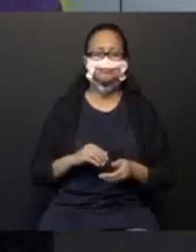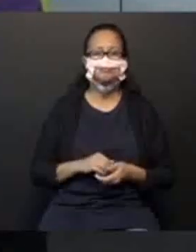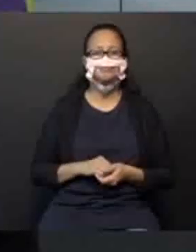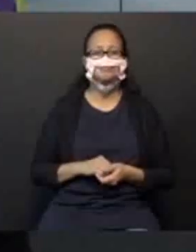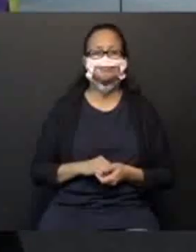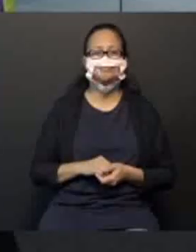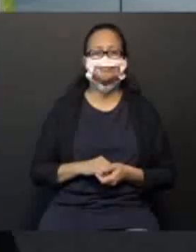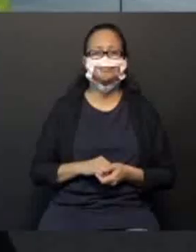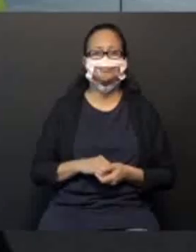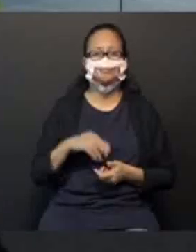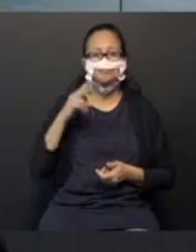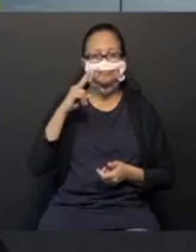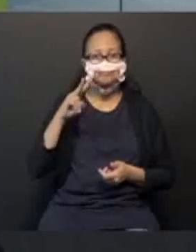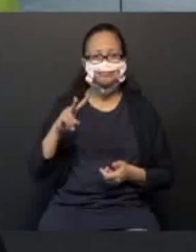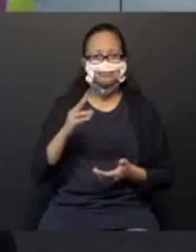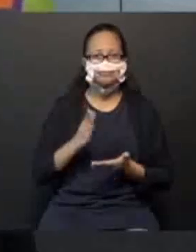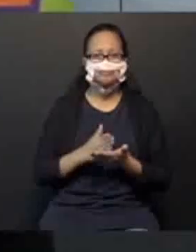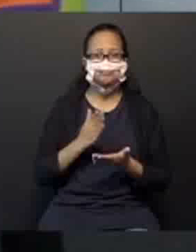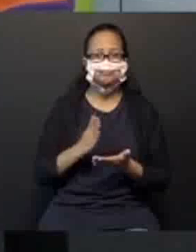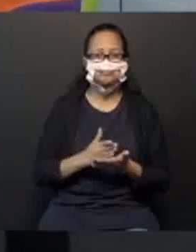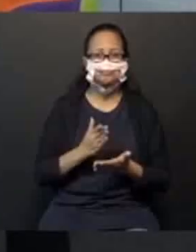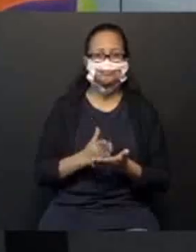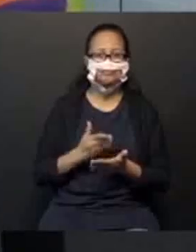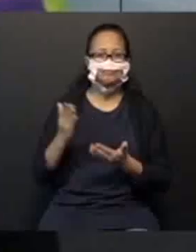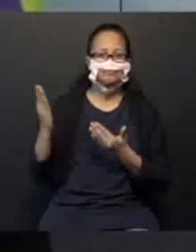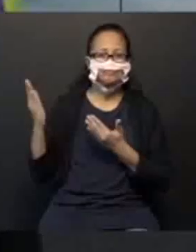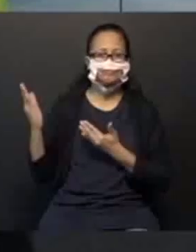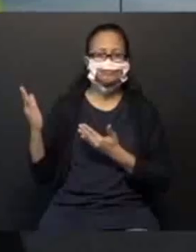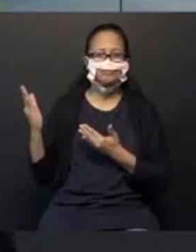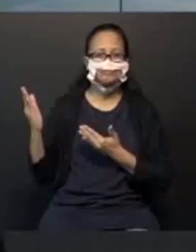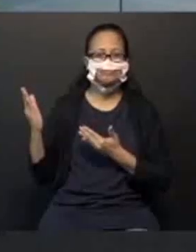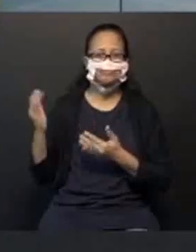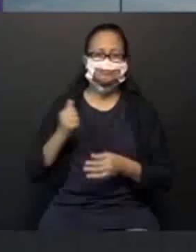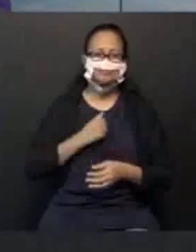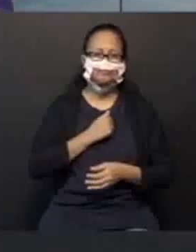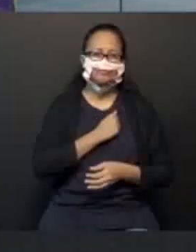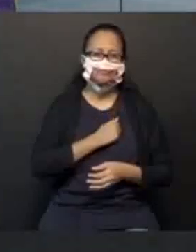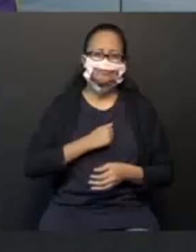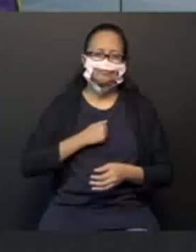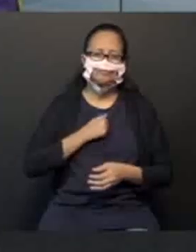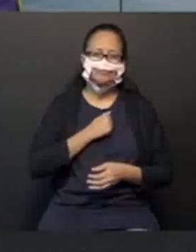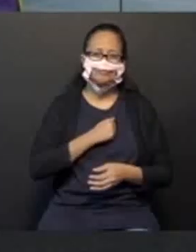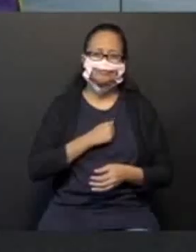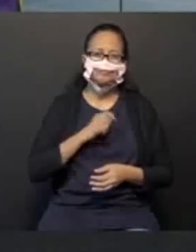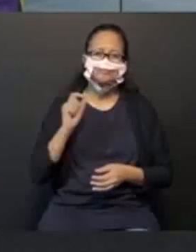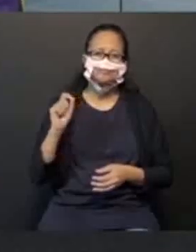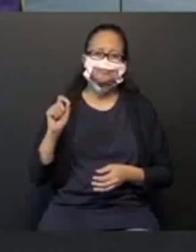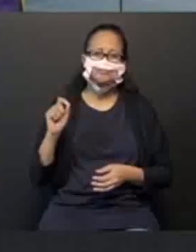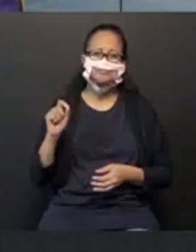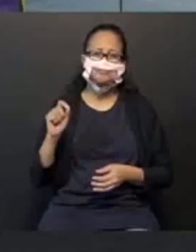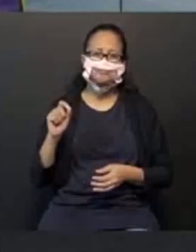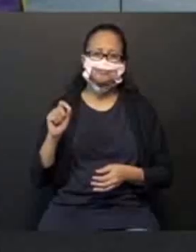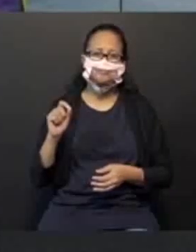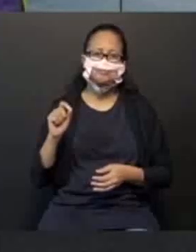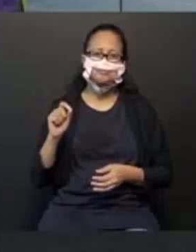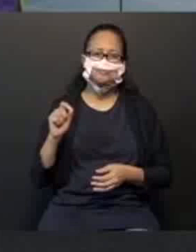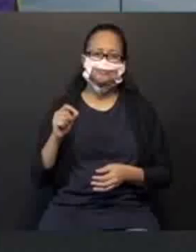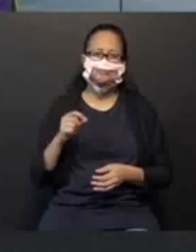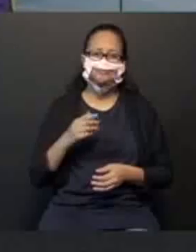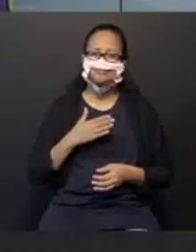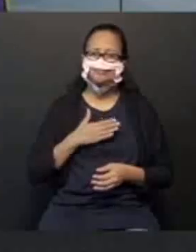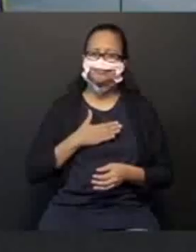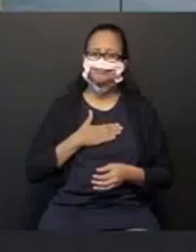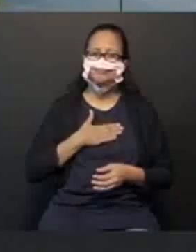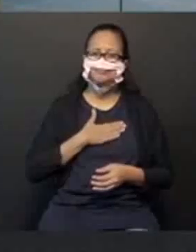Olha essa próxima página. Ai, bateu uma saudade. Não bateu, turma. Quem que não gosta de estar na sala de aula,